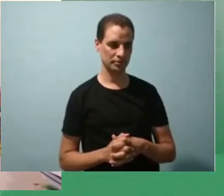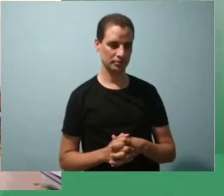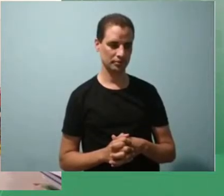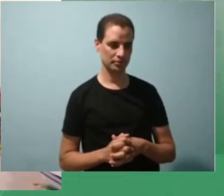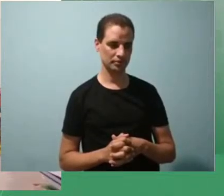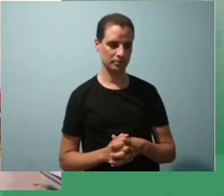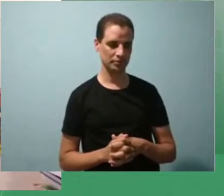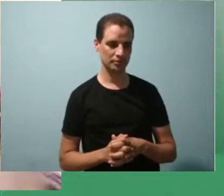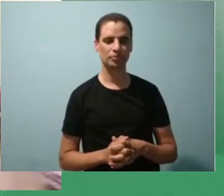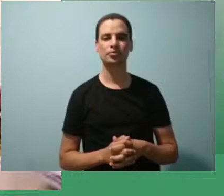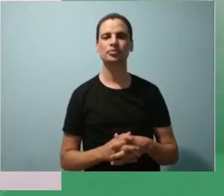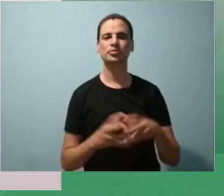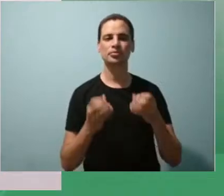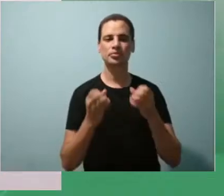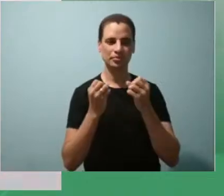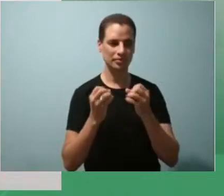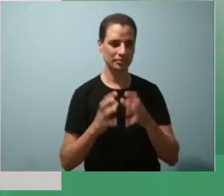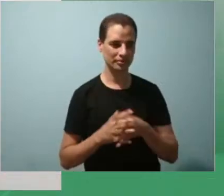Boa noite.